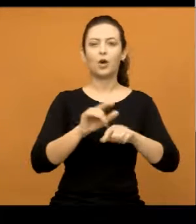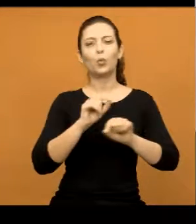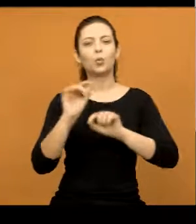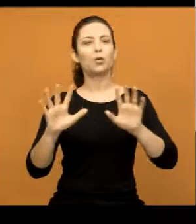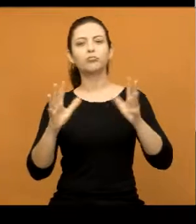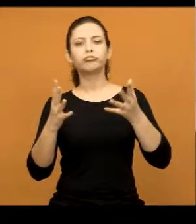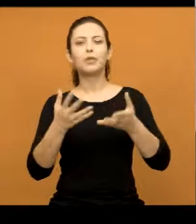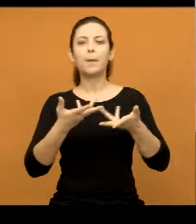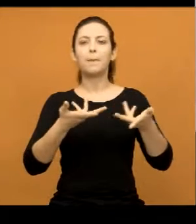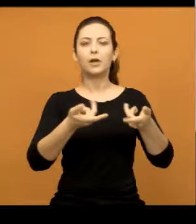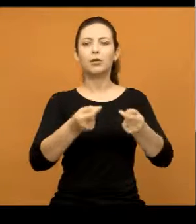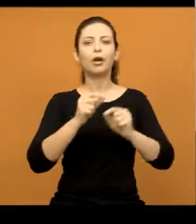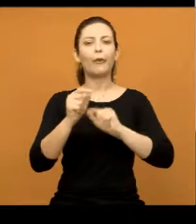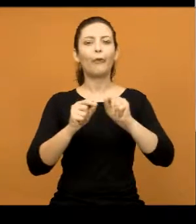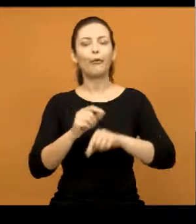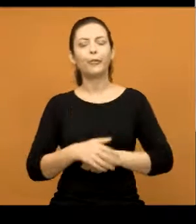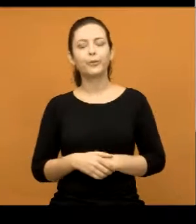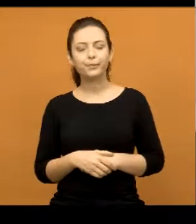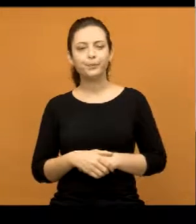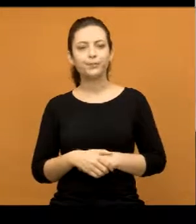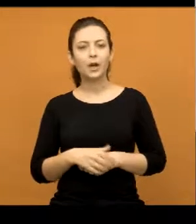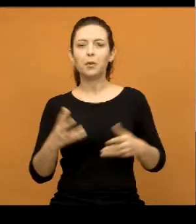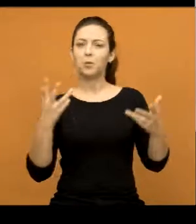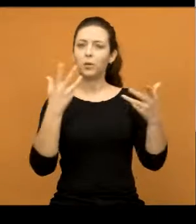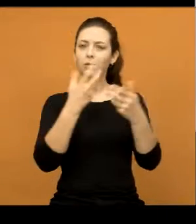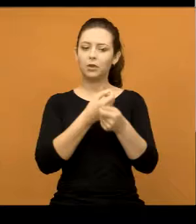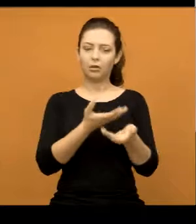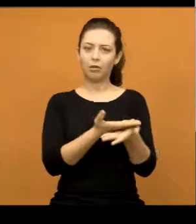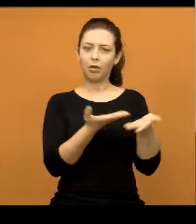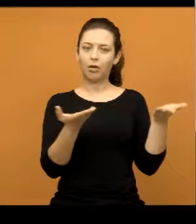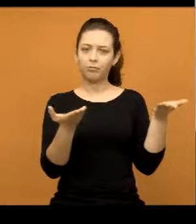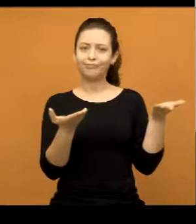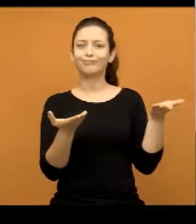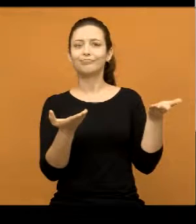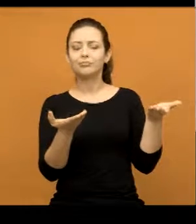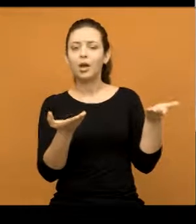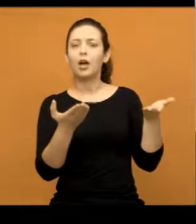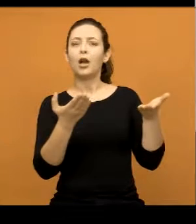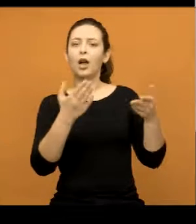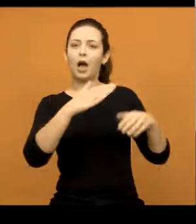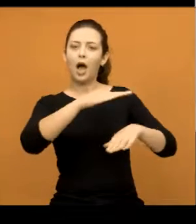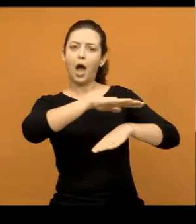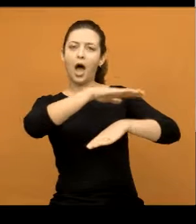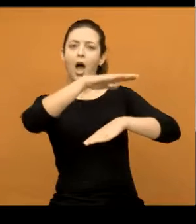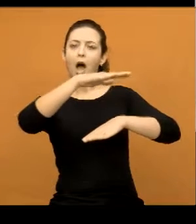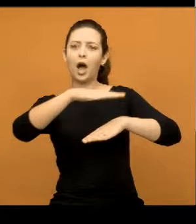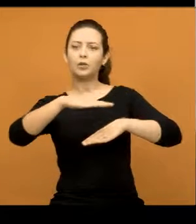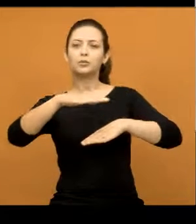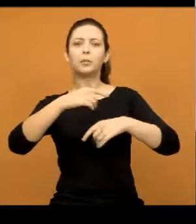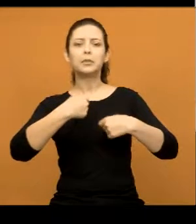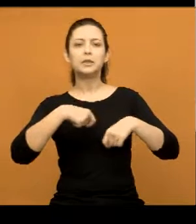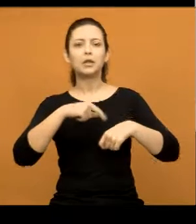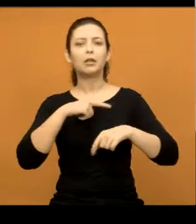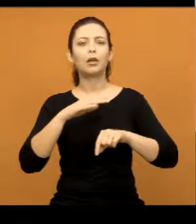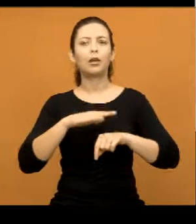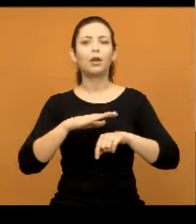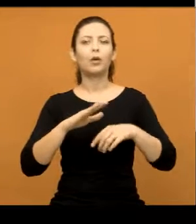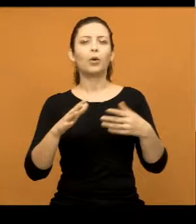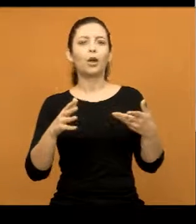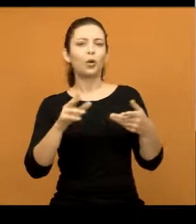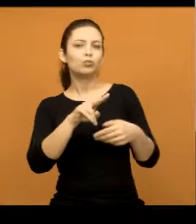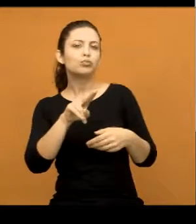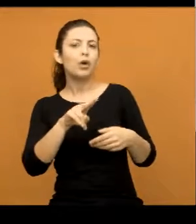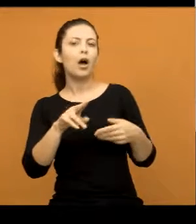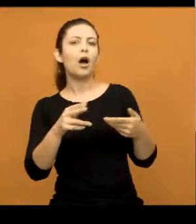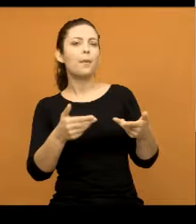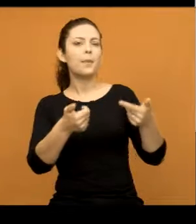ver o que pode ser melhorado ali. Uma área bacana, uma área bonita que fica ali naquele alto ali, para que as pessoas possam ter um pouco mais de condições de